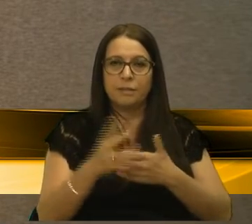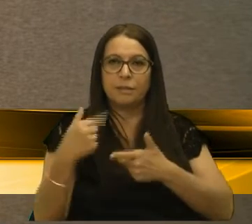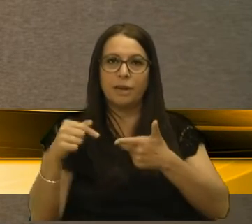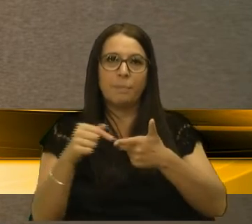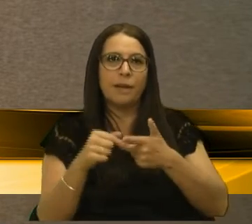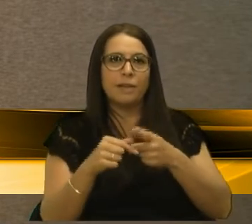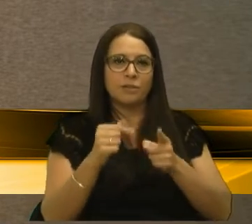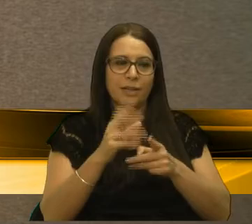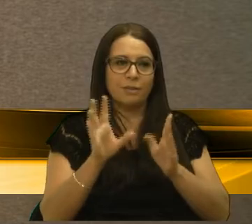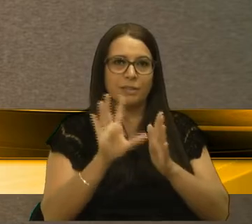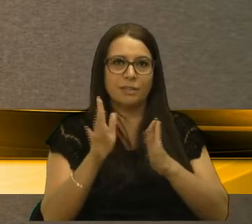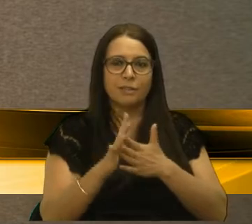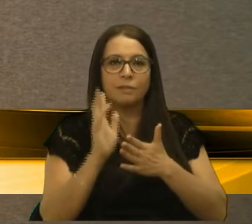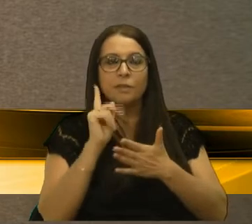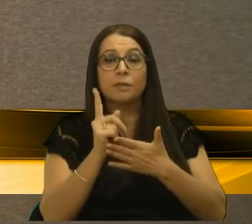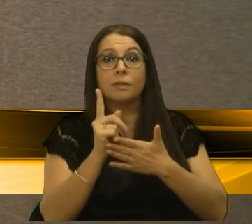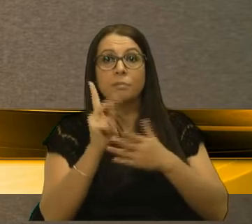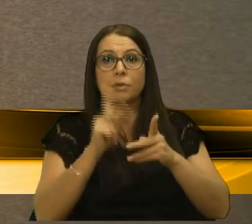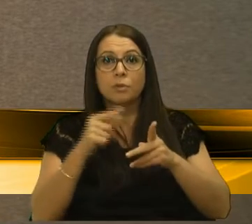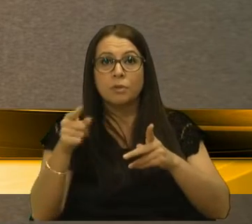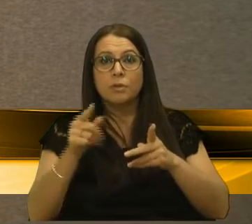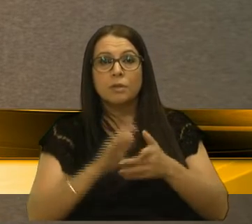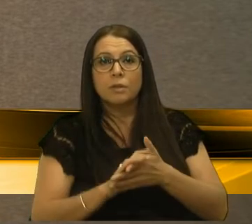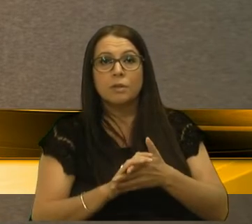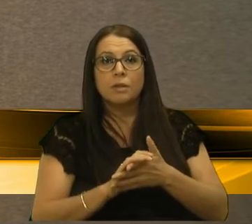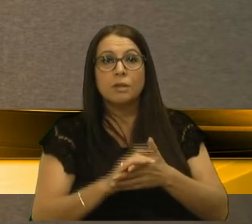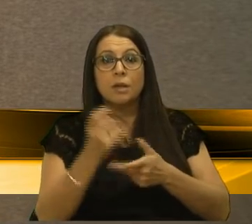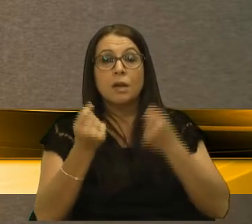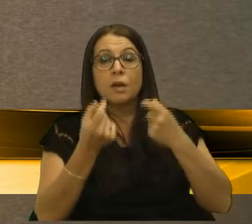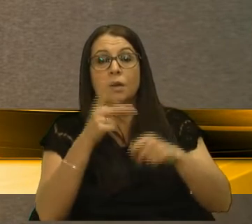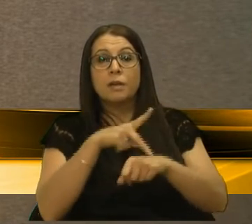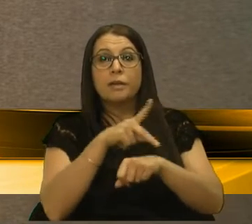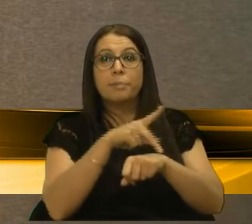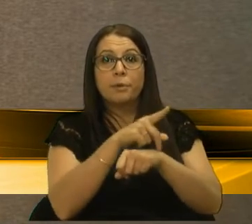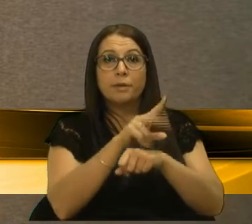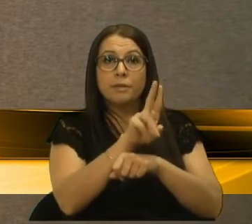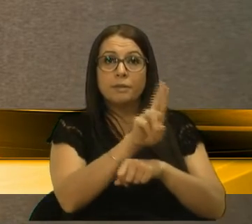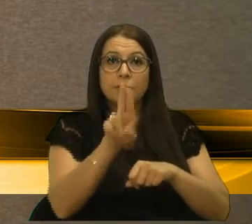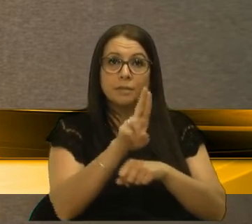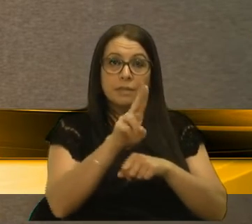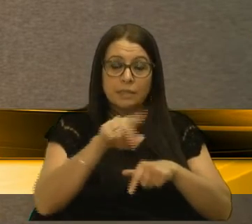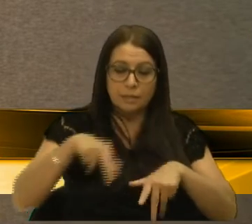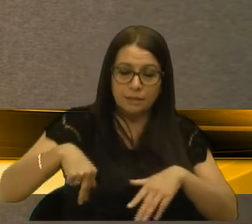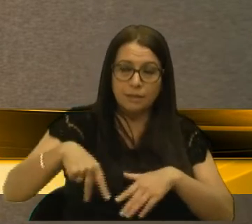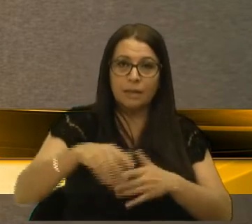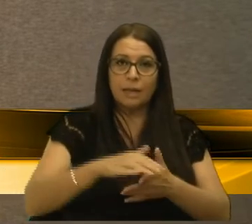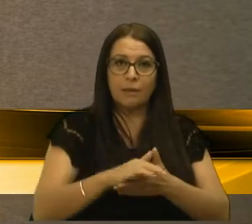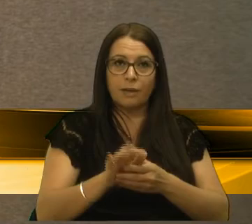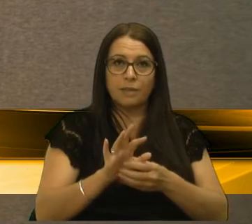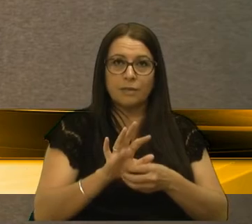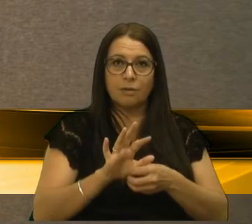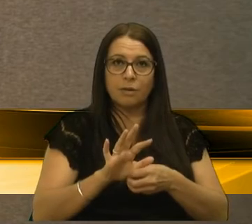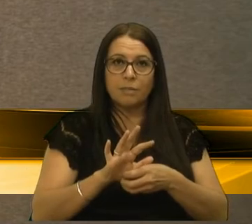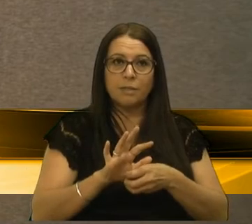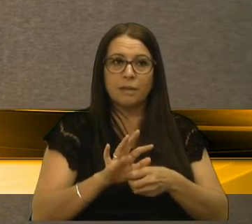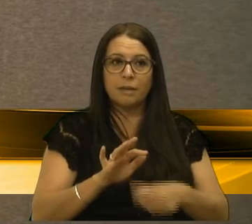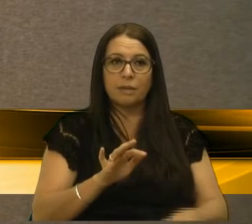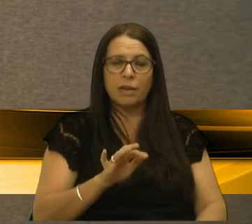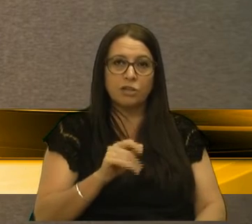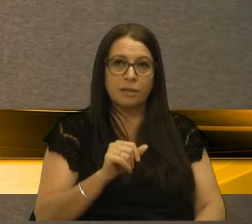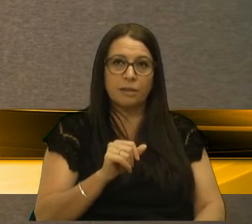não resolvem nada. Alguns países utilizam o passeio público. Enfim, tem grandes